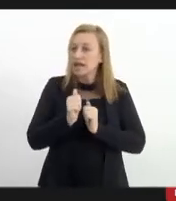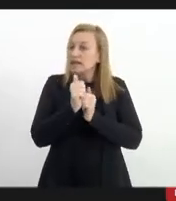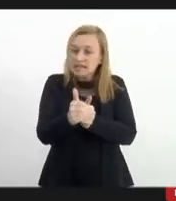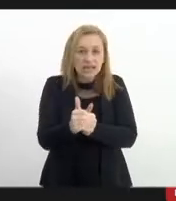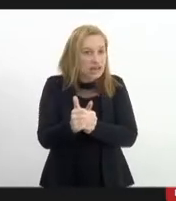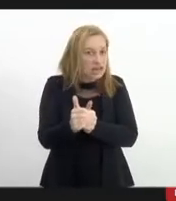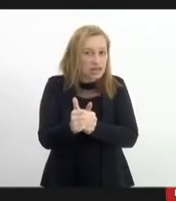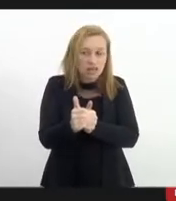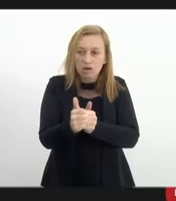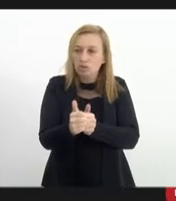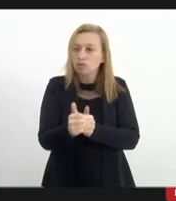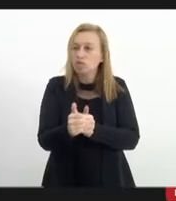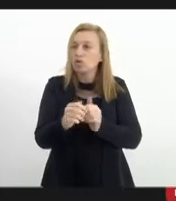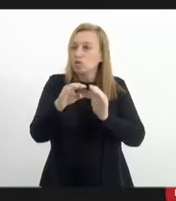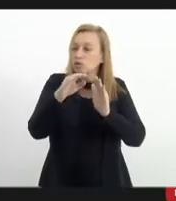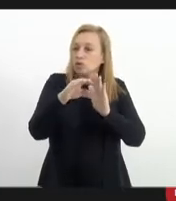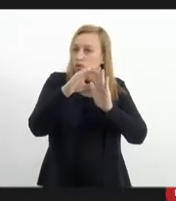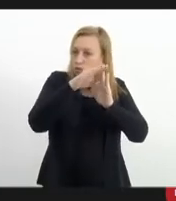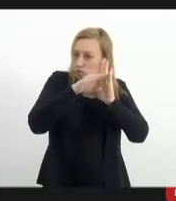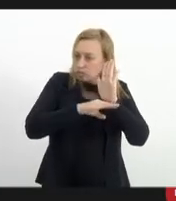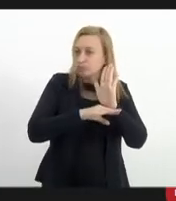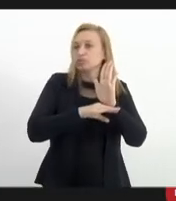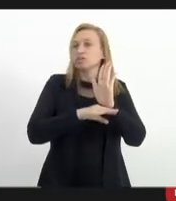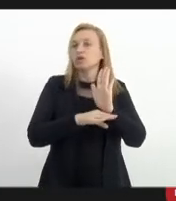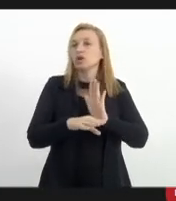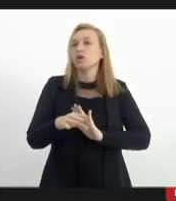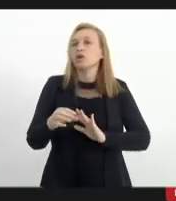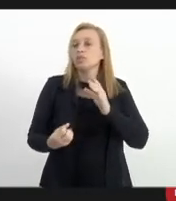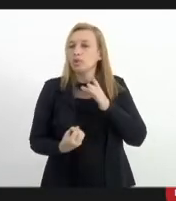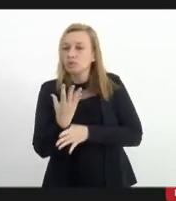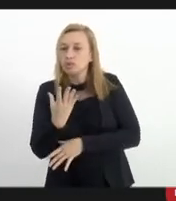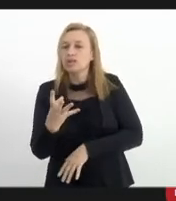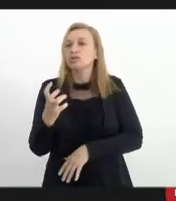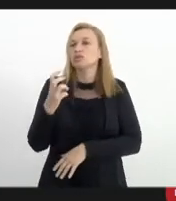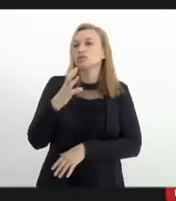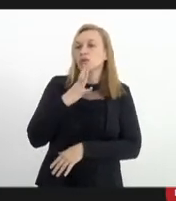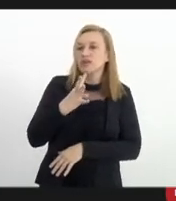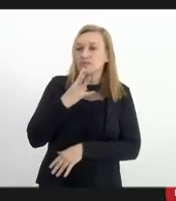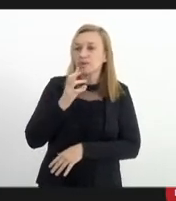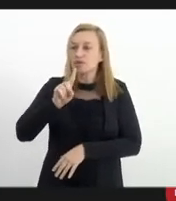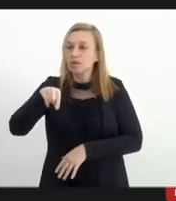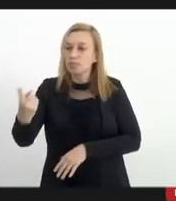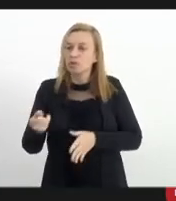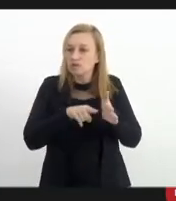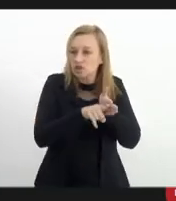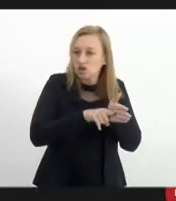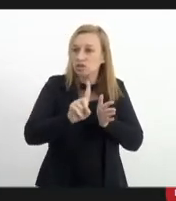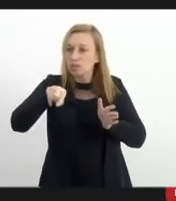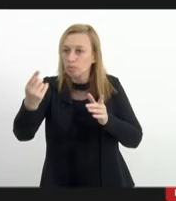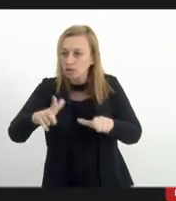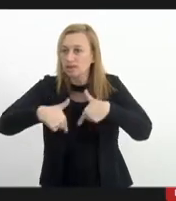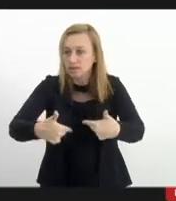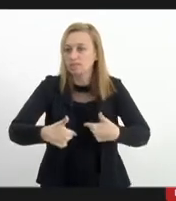lógica. Produção do conhecimento, lei e essa inteligência, depois uma investigação e por fim, a ação.